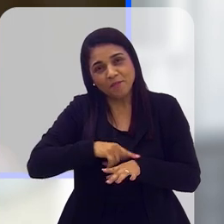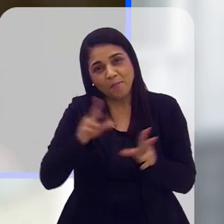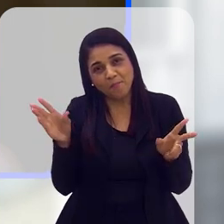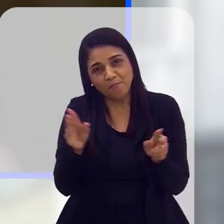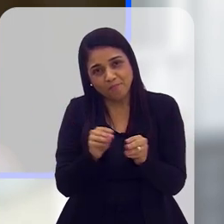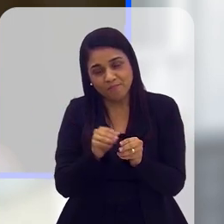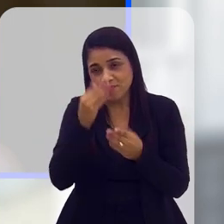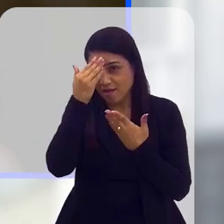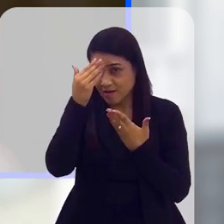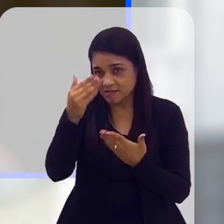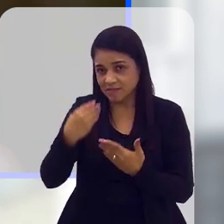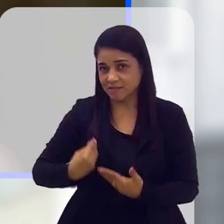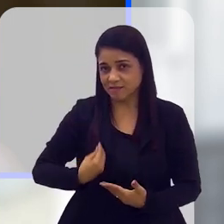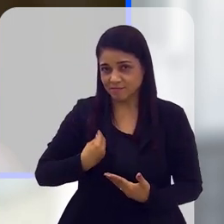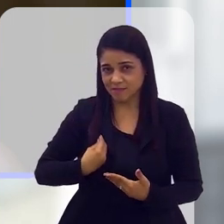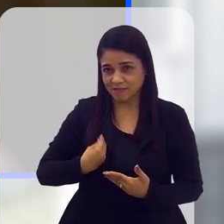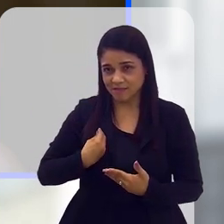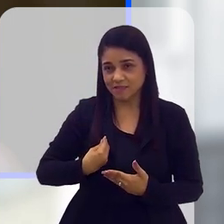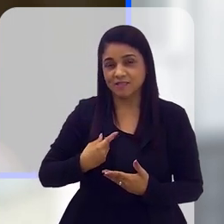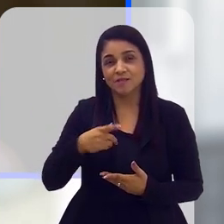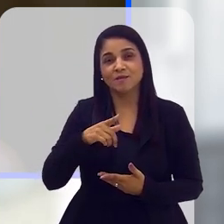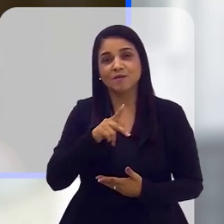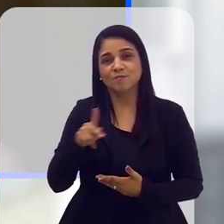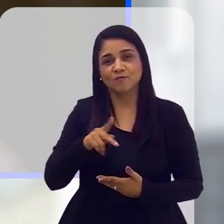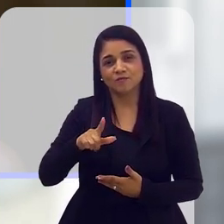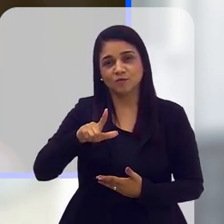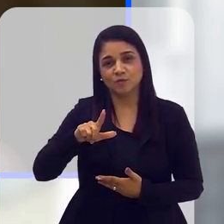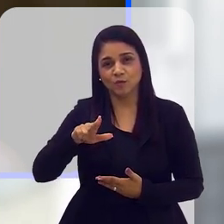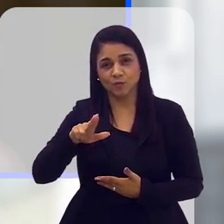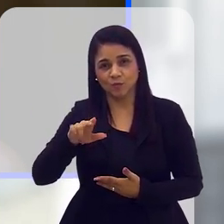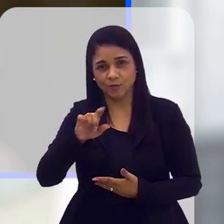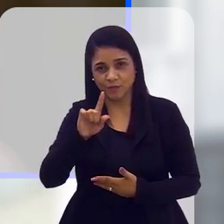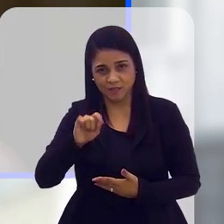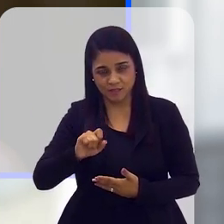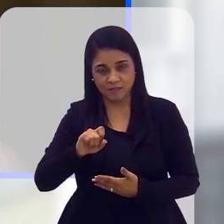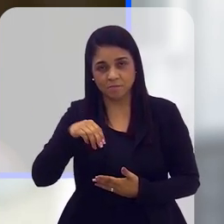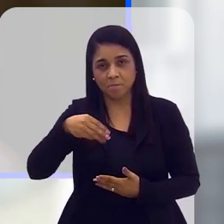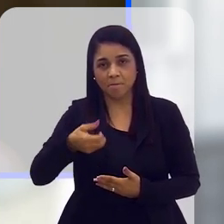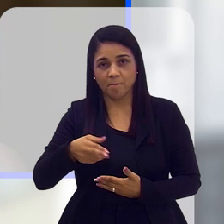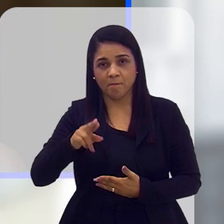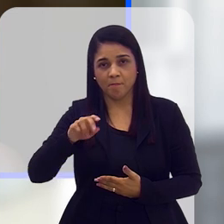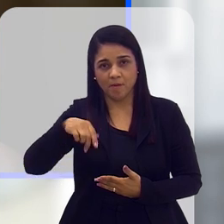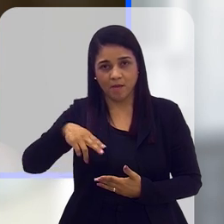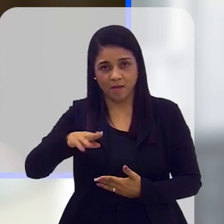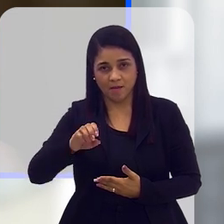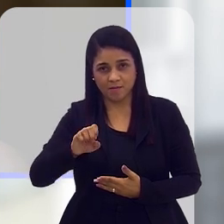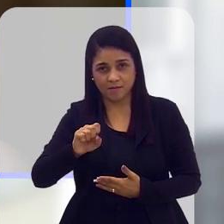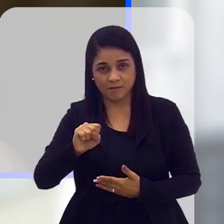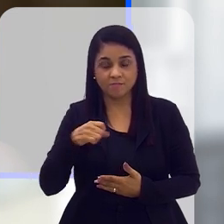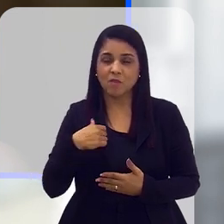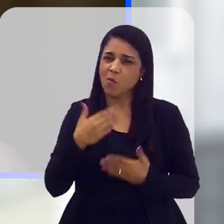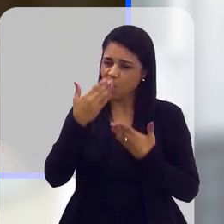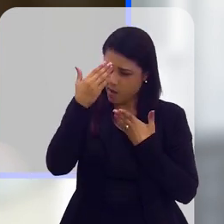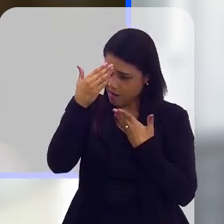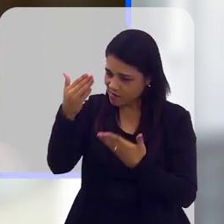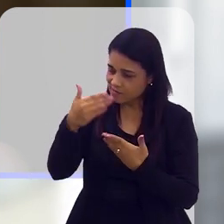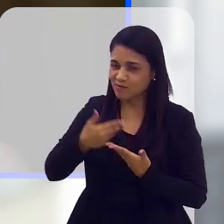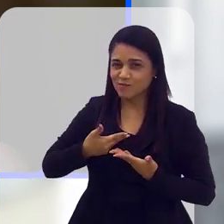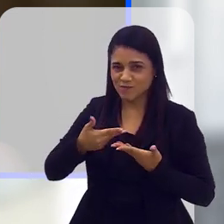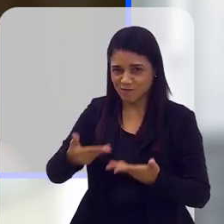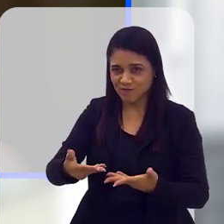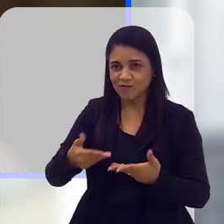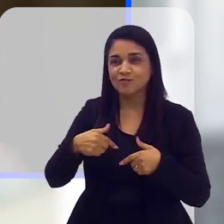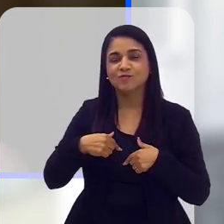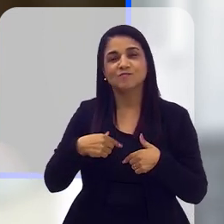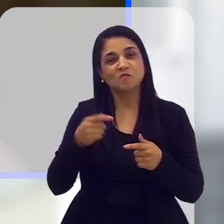Olha, infelizmente, o nosso tempo terminou e quero agradecer a presença do senhor, professor Luiz Marques. Eu que